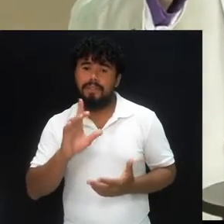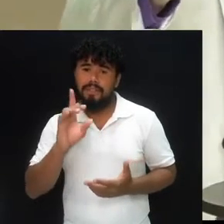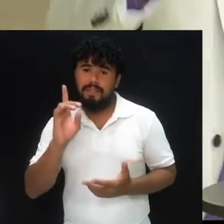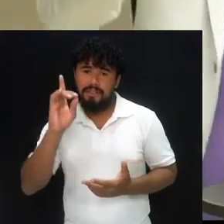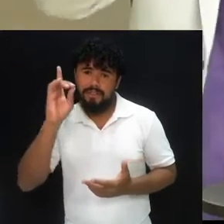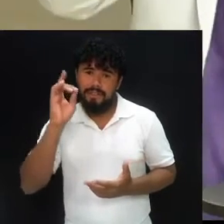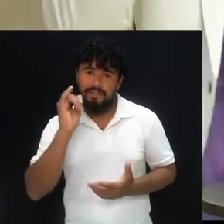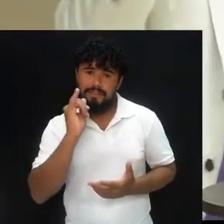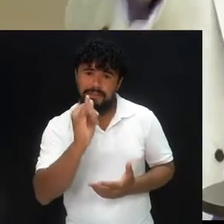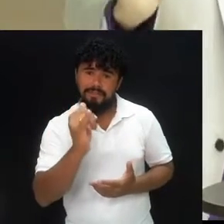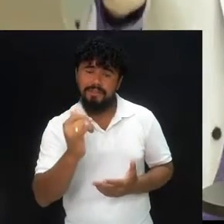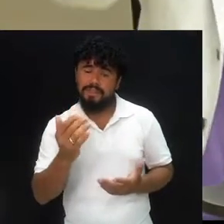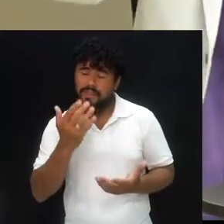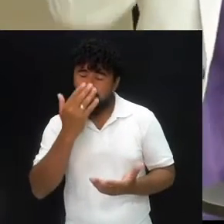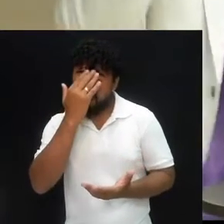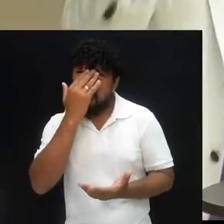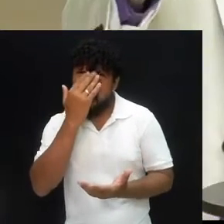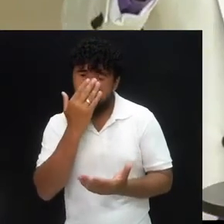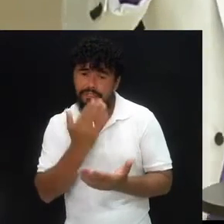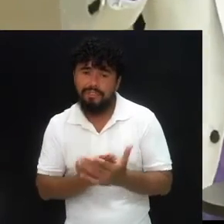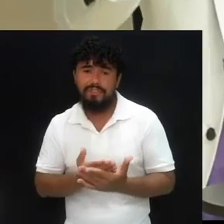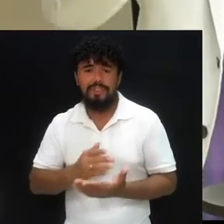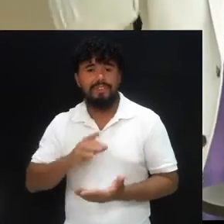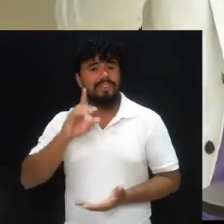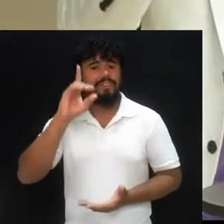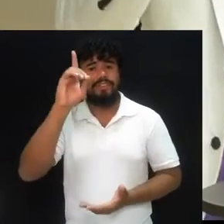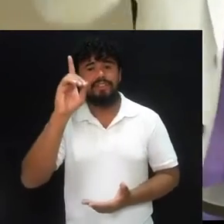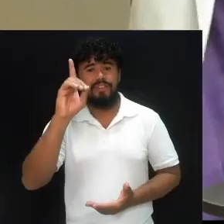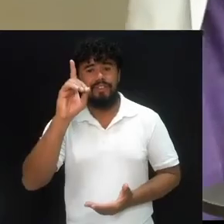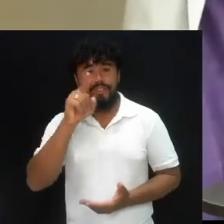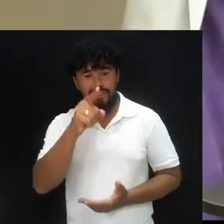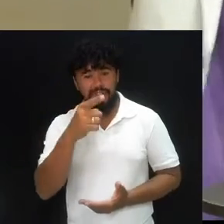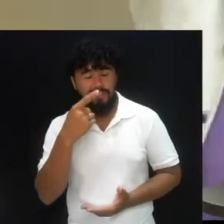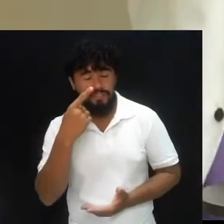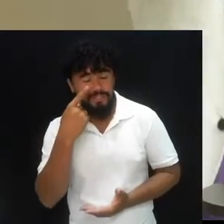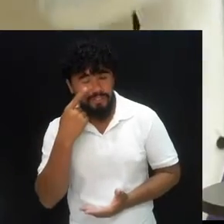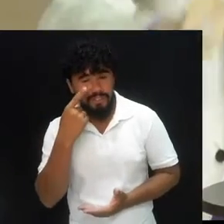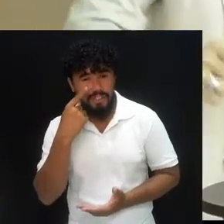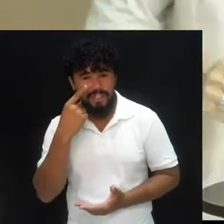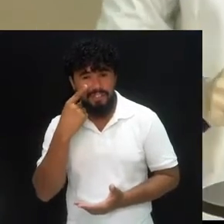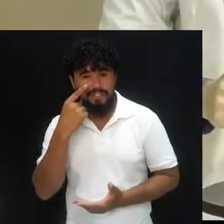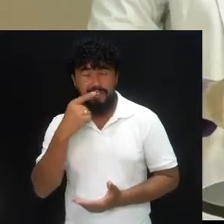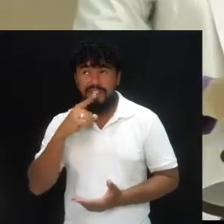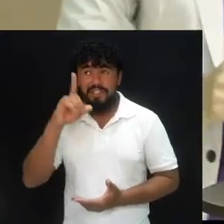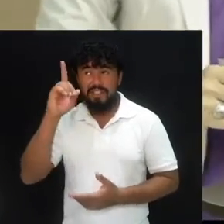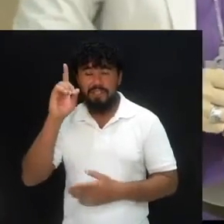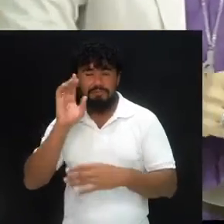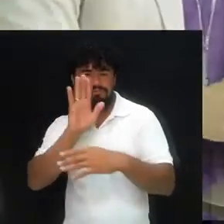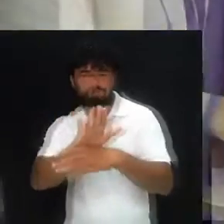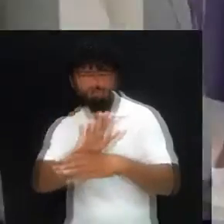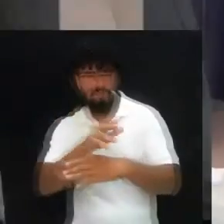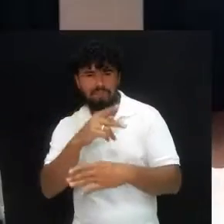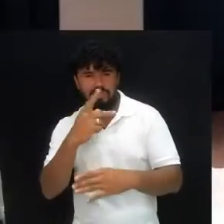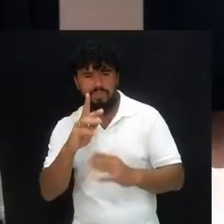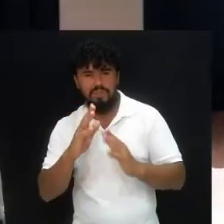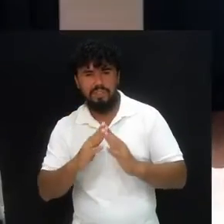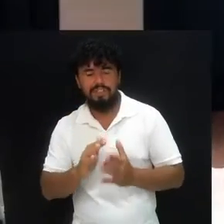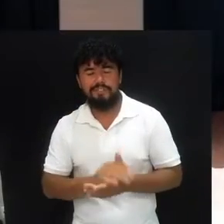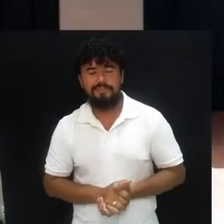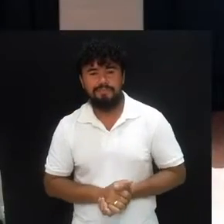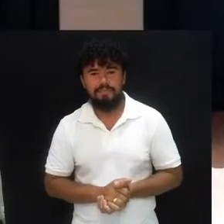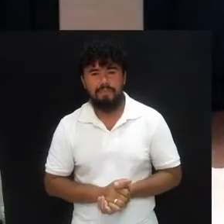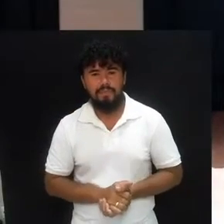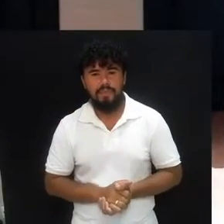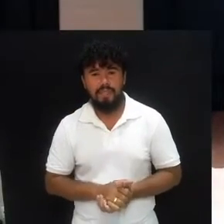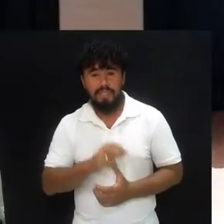você hoje. Confie em Deus e você verá a sua intervenção na sua casa. Se